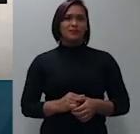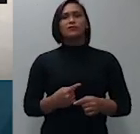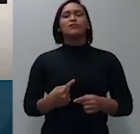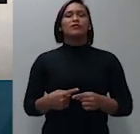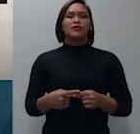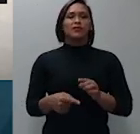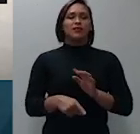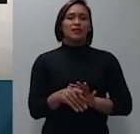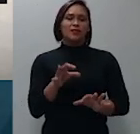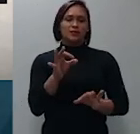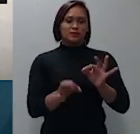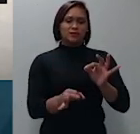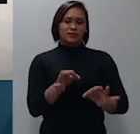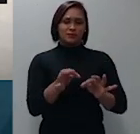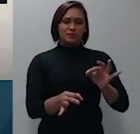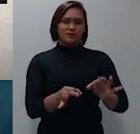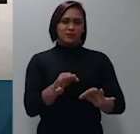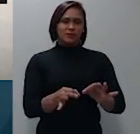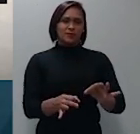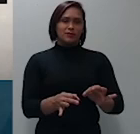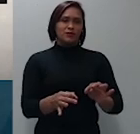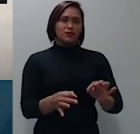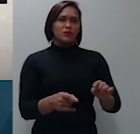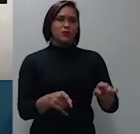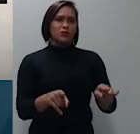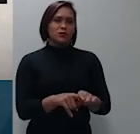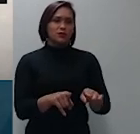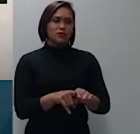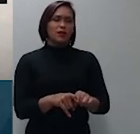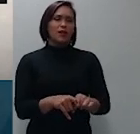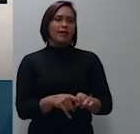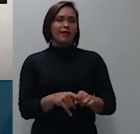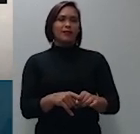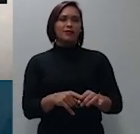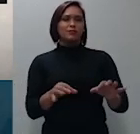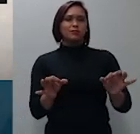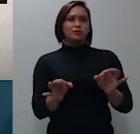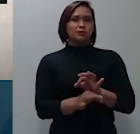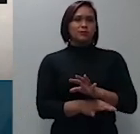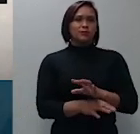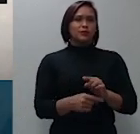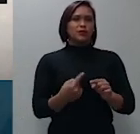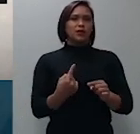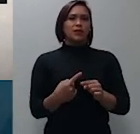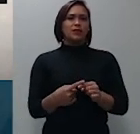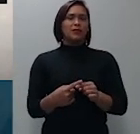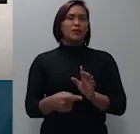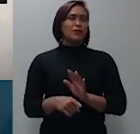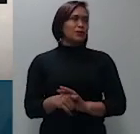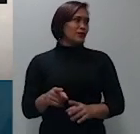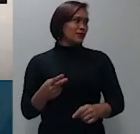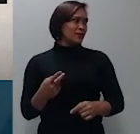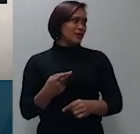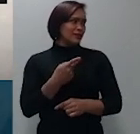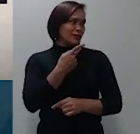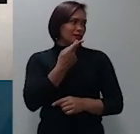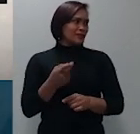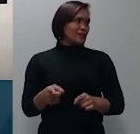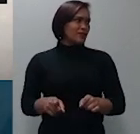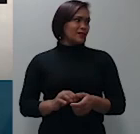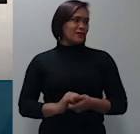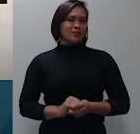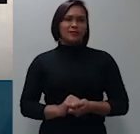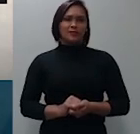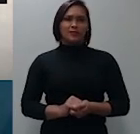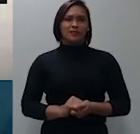extrajudicial para a formal constituição do devedor em mora. Acrescentando que a mora do